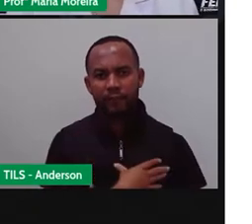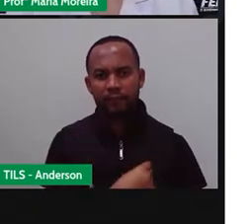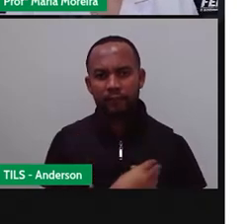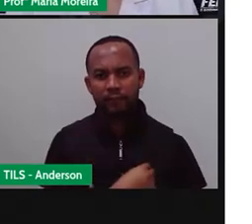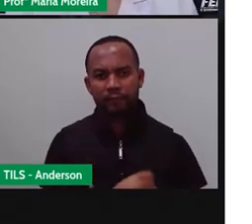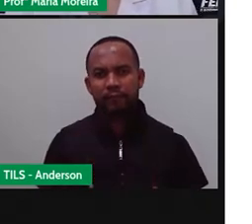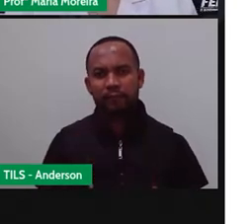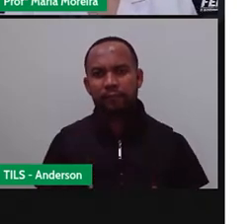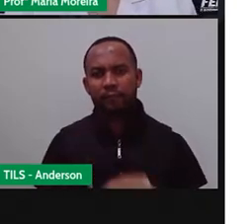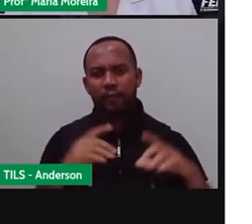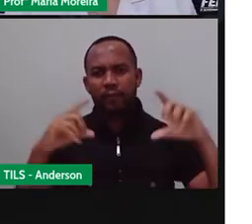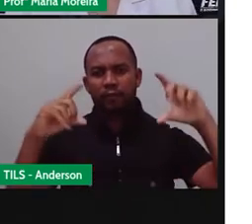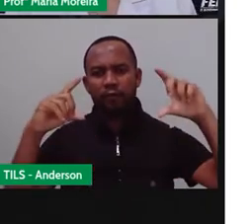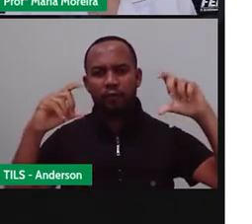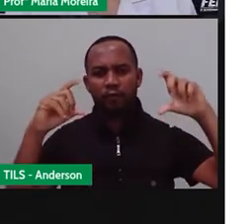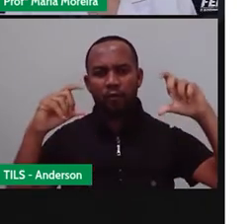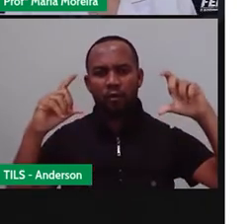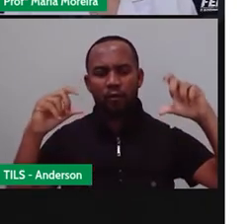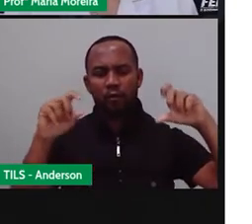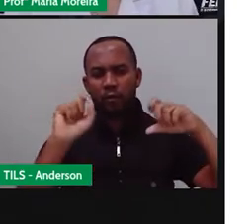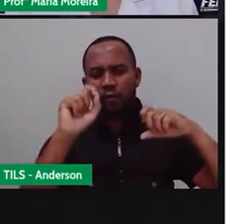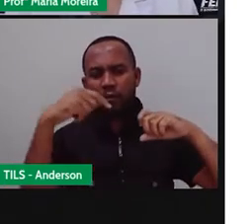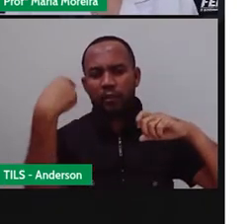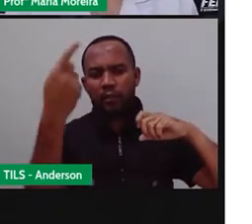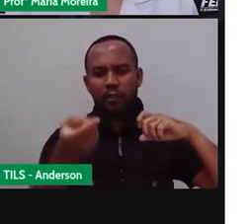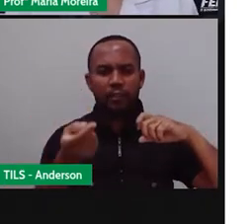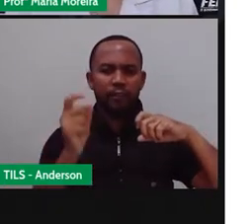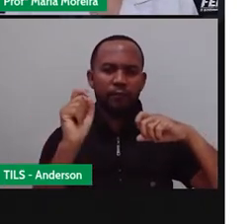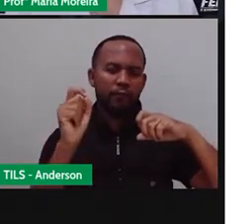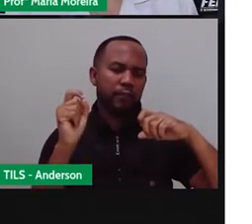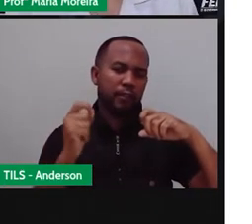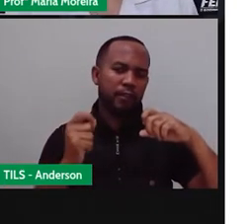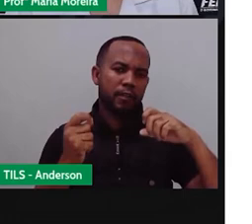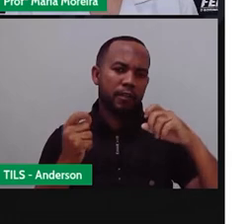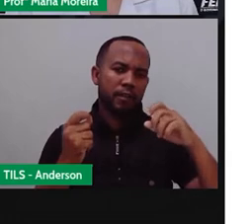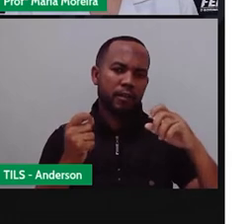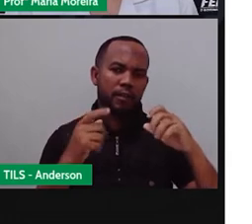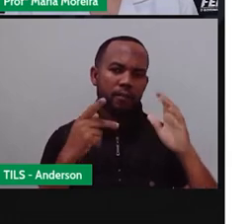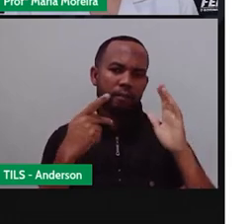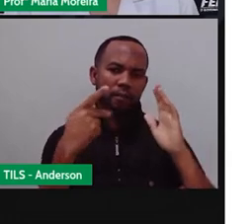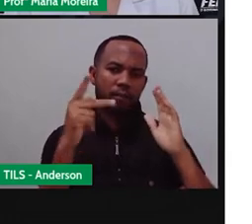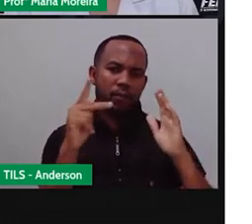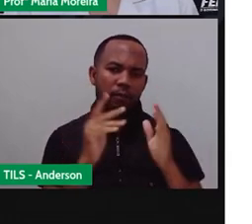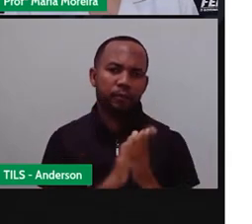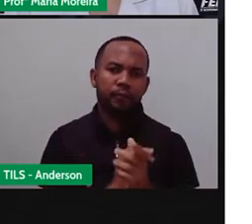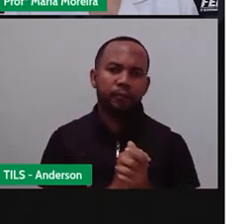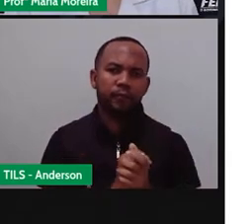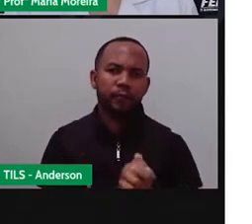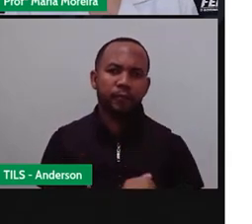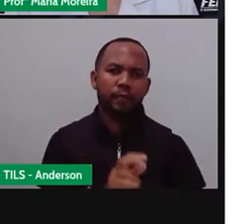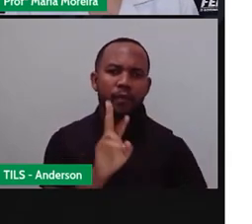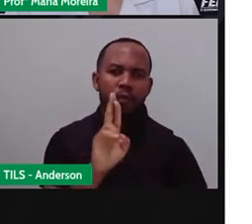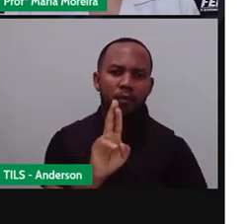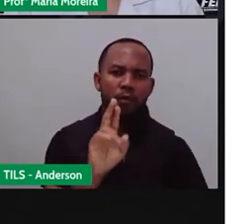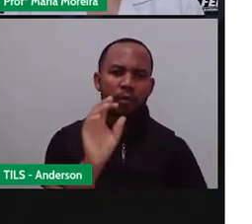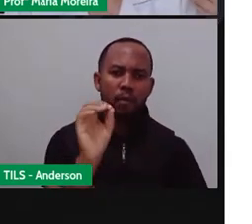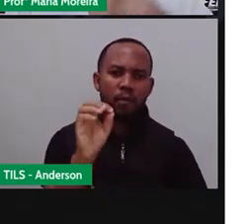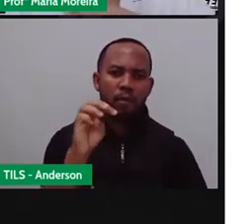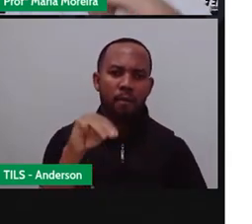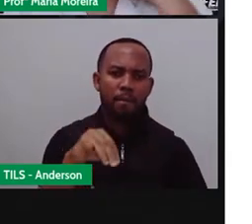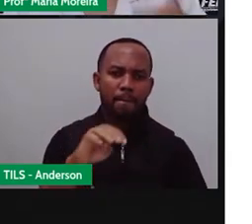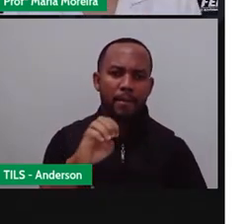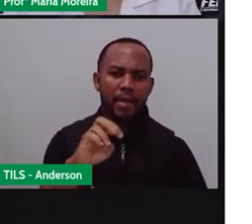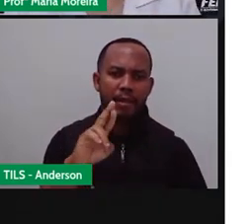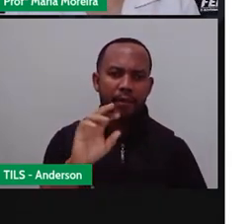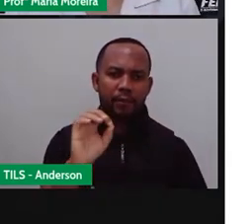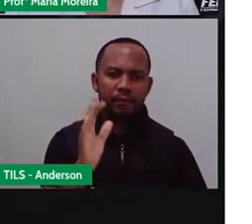imagens que aparecem aqui por trás dele são o quê? São as telas dele, né? Bom, Romero Brito se tornou um dos pintores